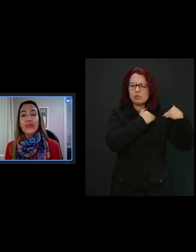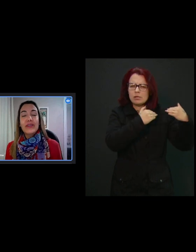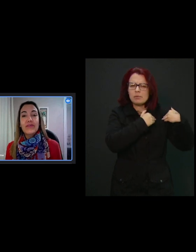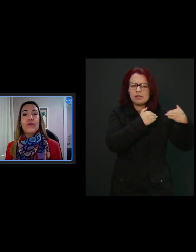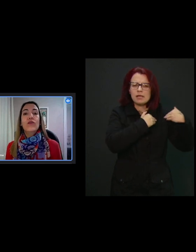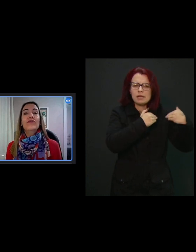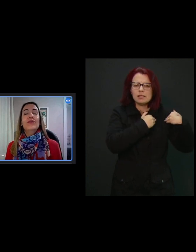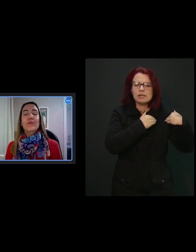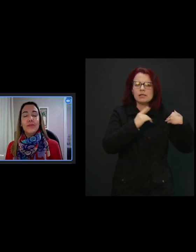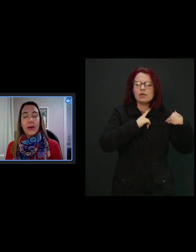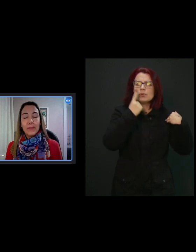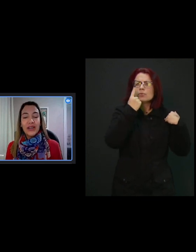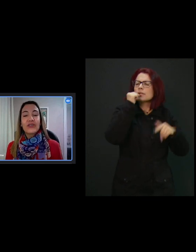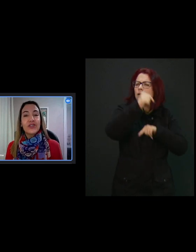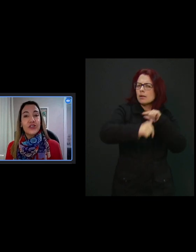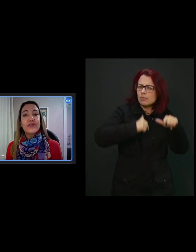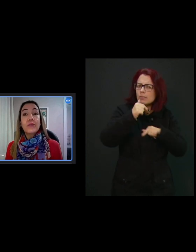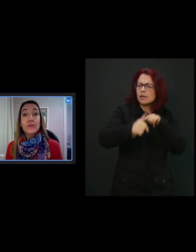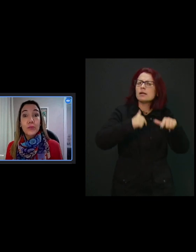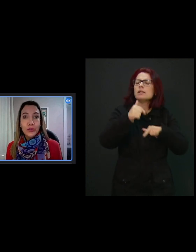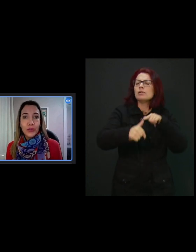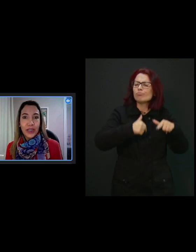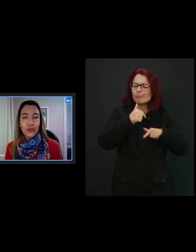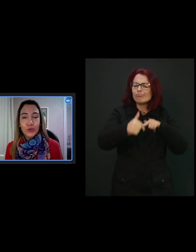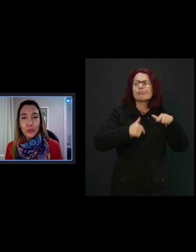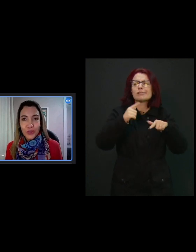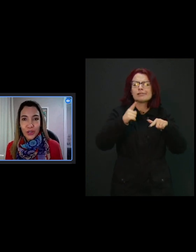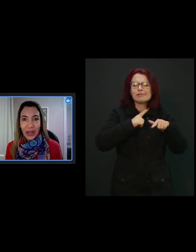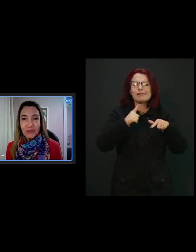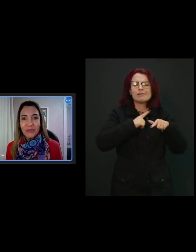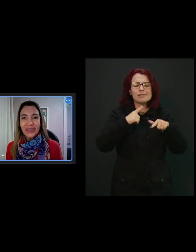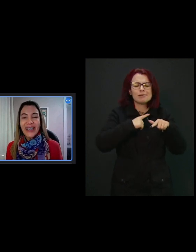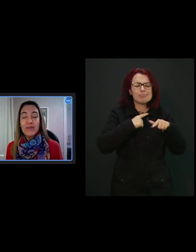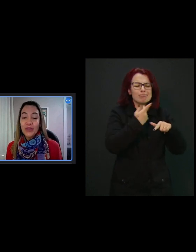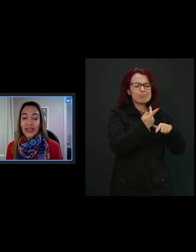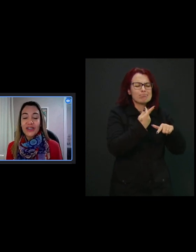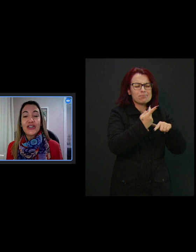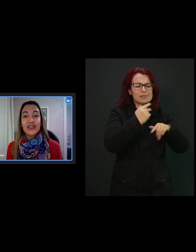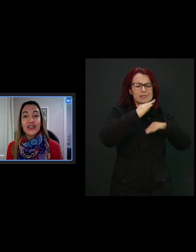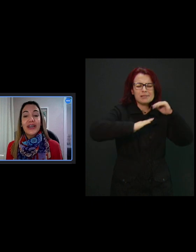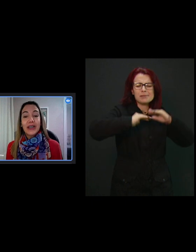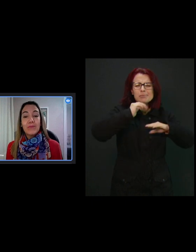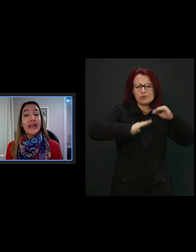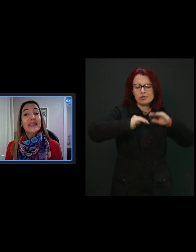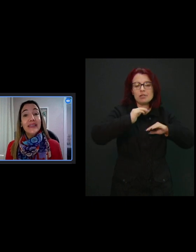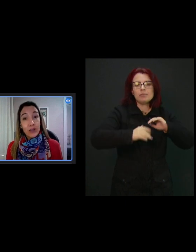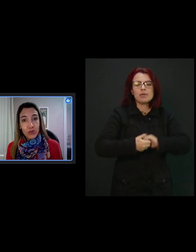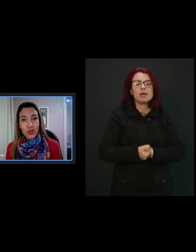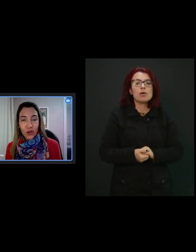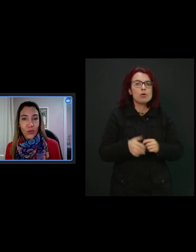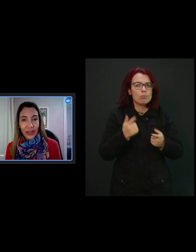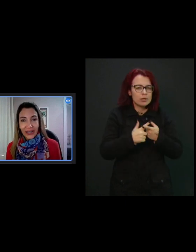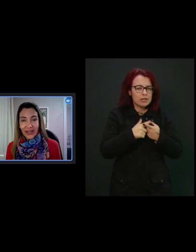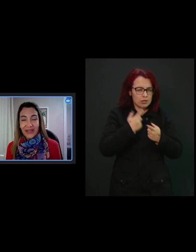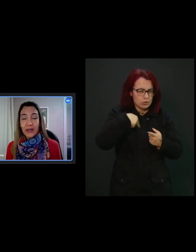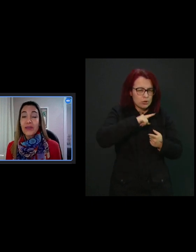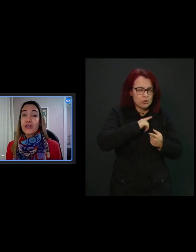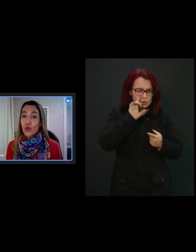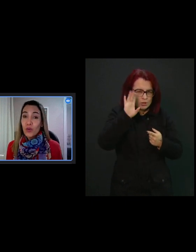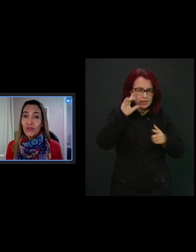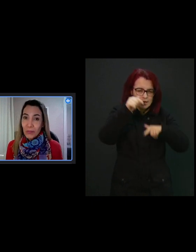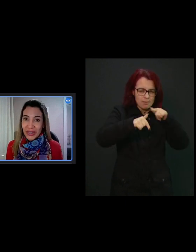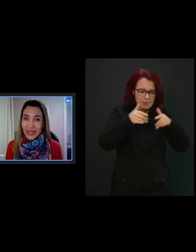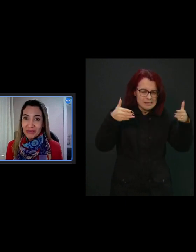trabalho que envolve uma parte afetiva muito grande do profissional, né? Porque a gente trabalha não só com a criança,